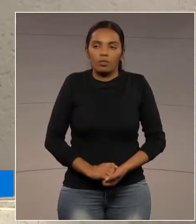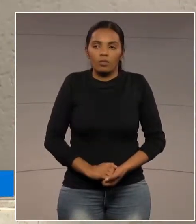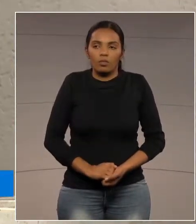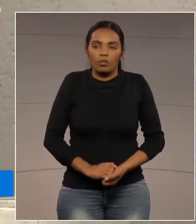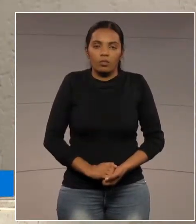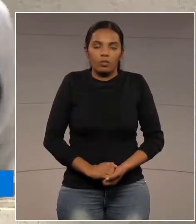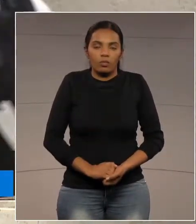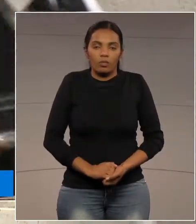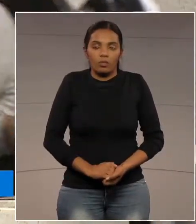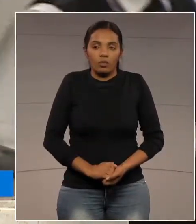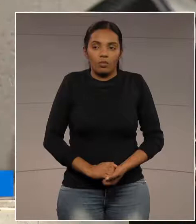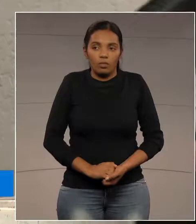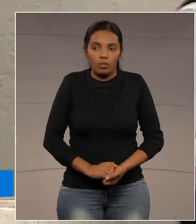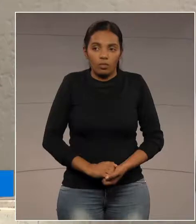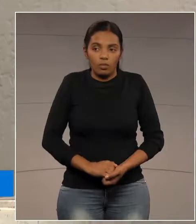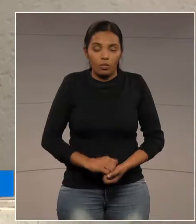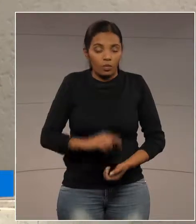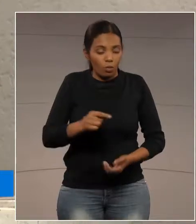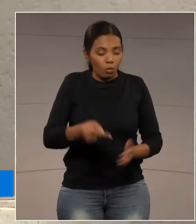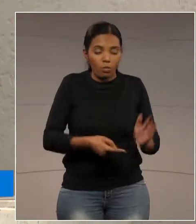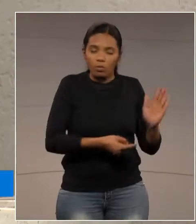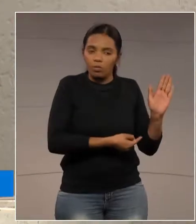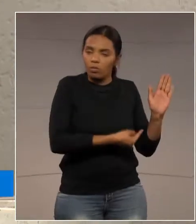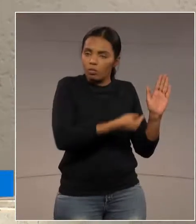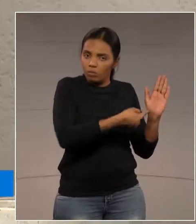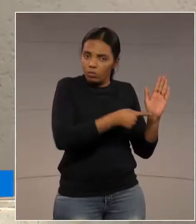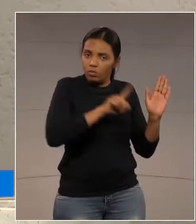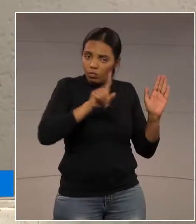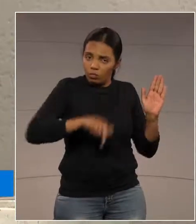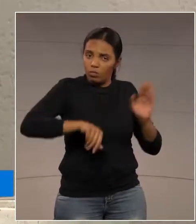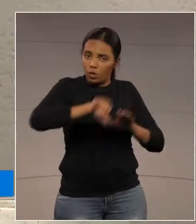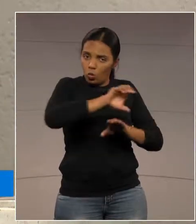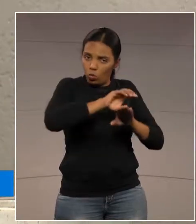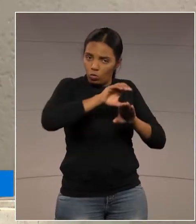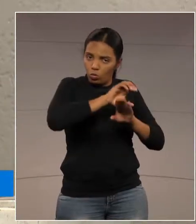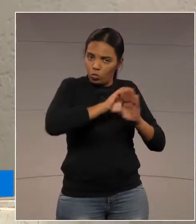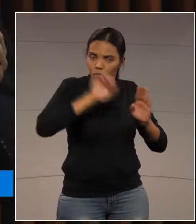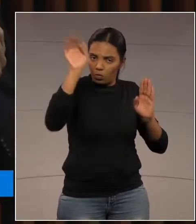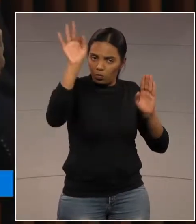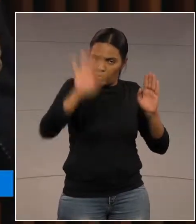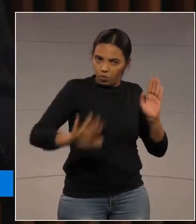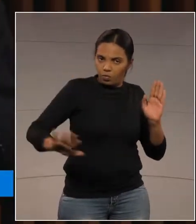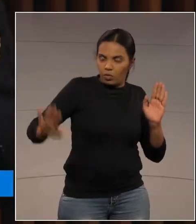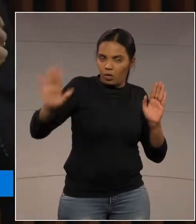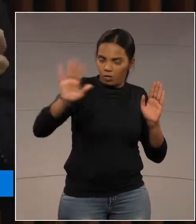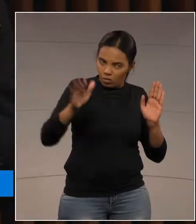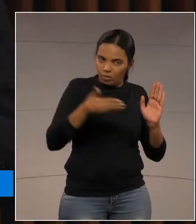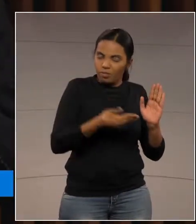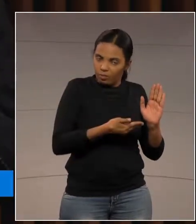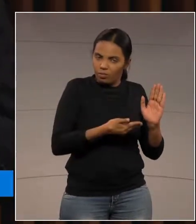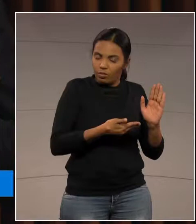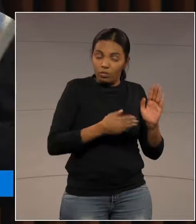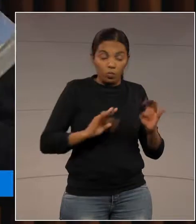esta é a Constituição Federal. Todos nós, quando